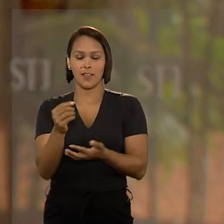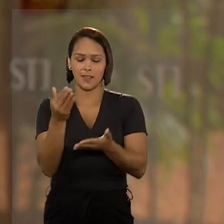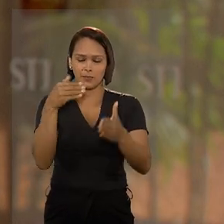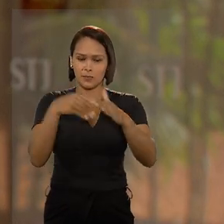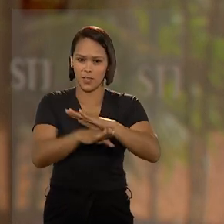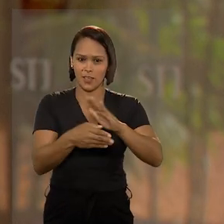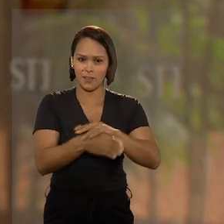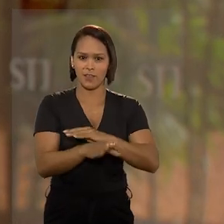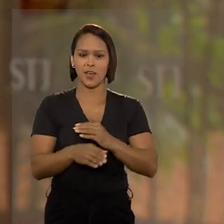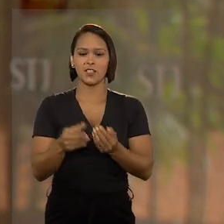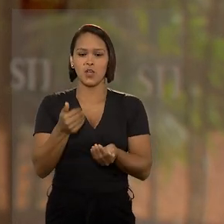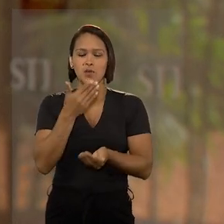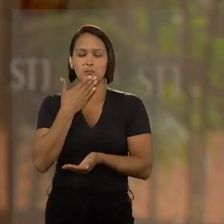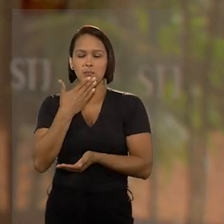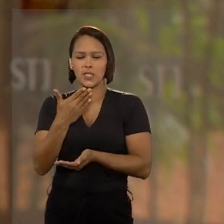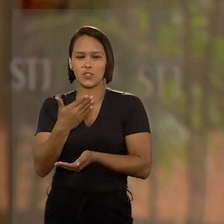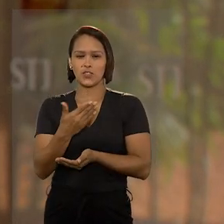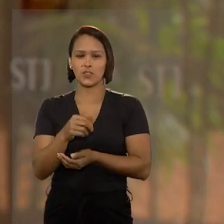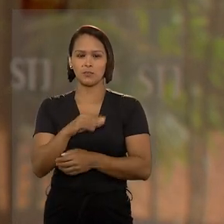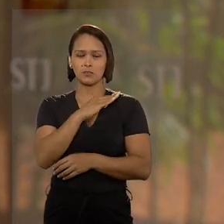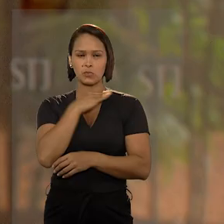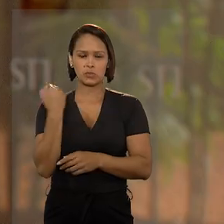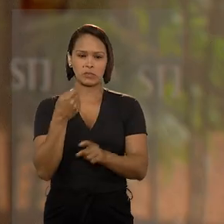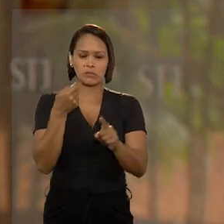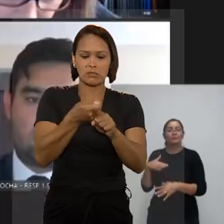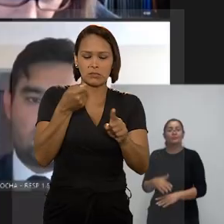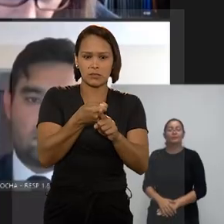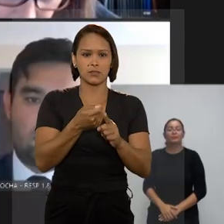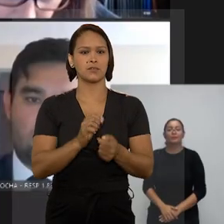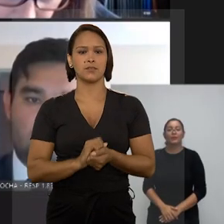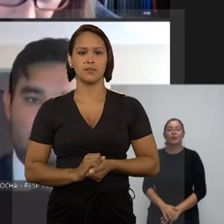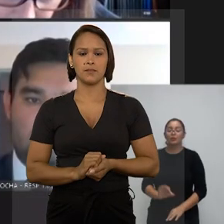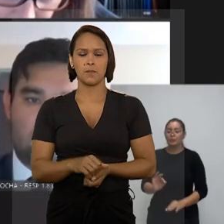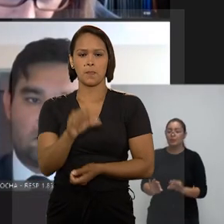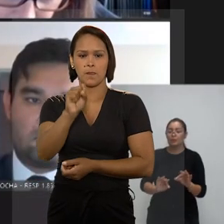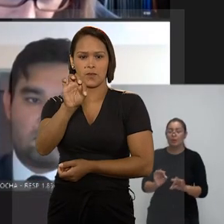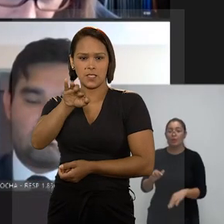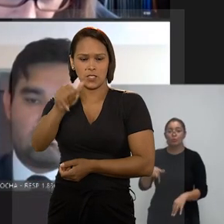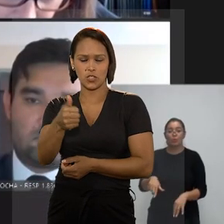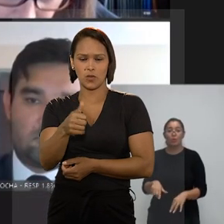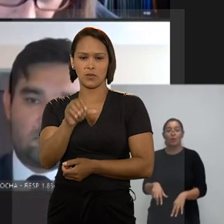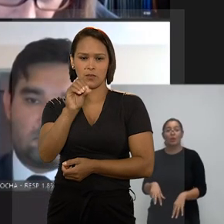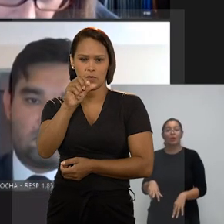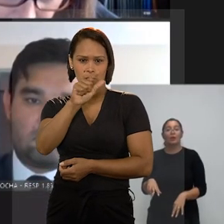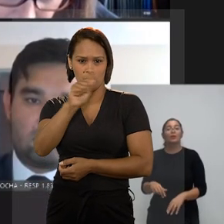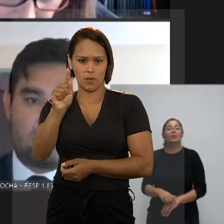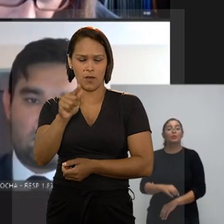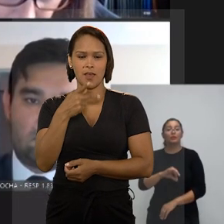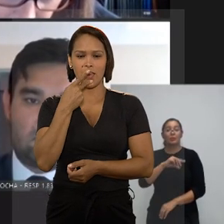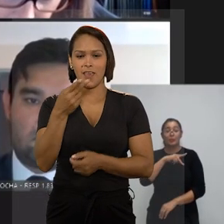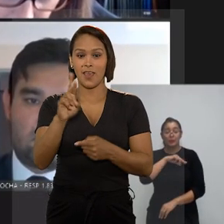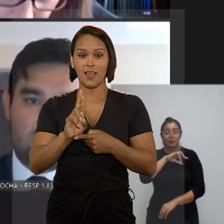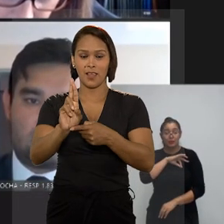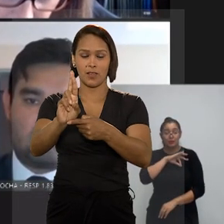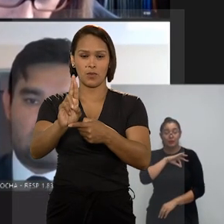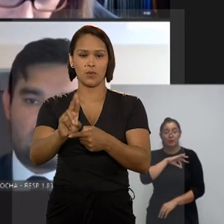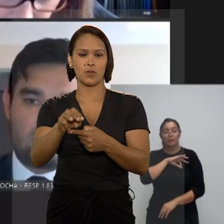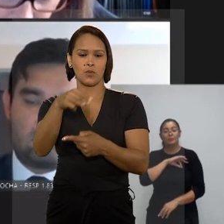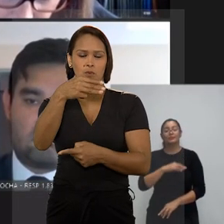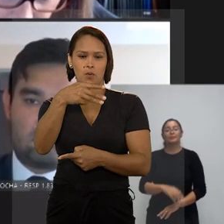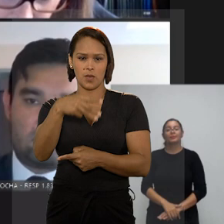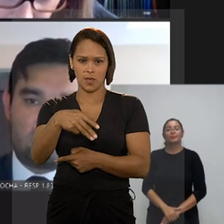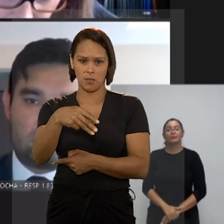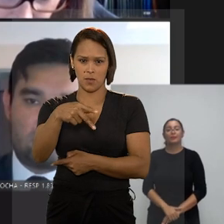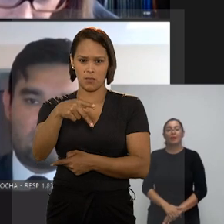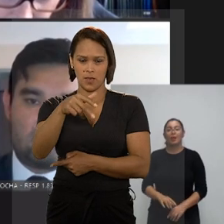os pedidos de indenização civil por atos de tortura. No STJ, o ministro Og Fernandes, relator do recurso do MPF,